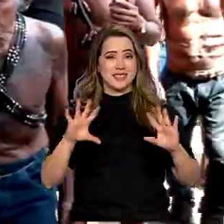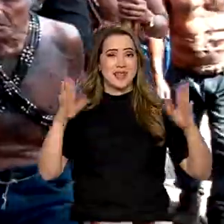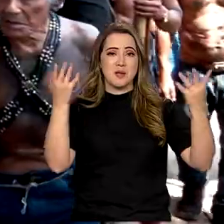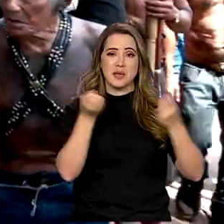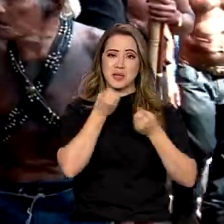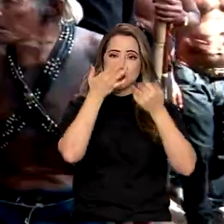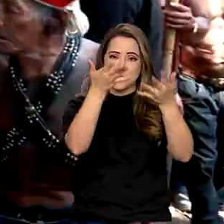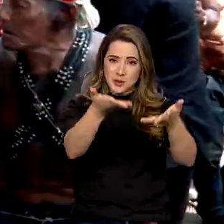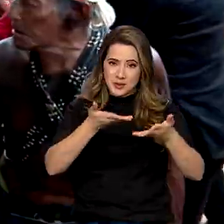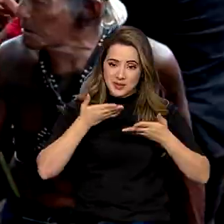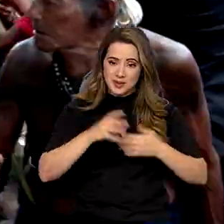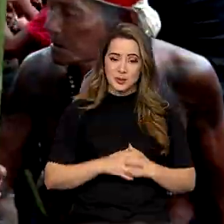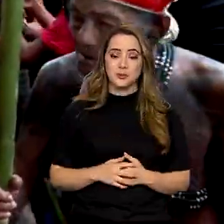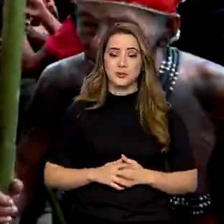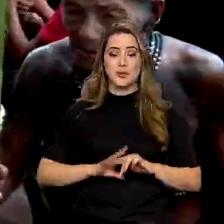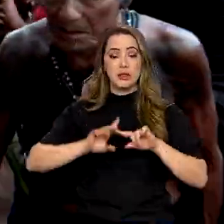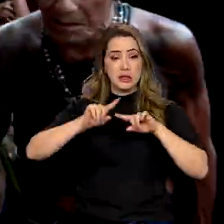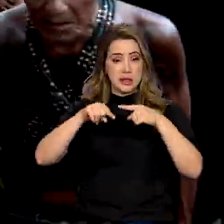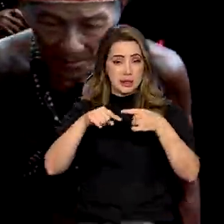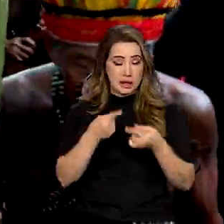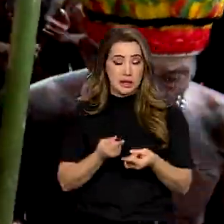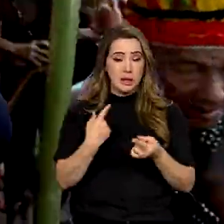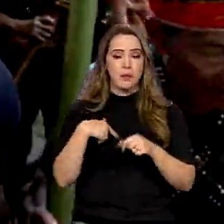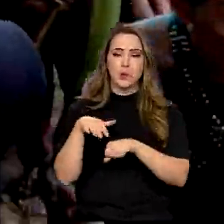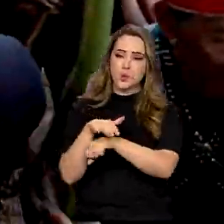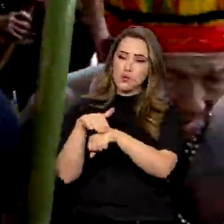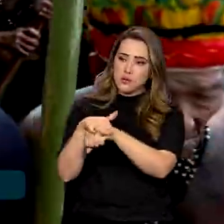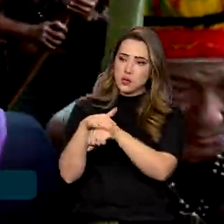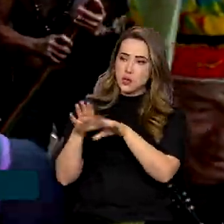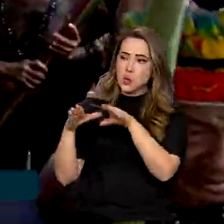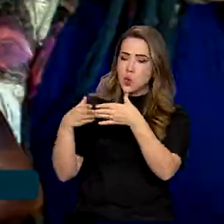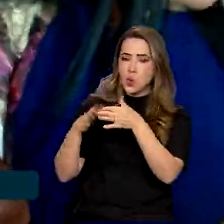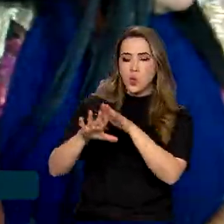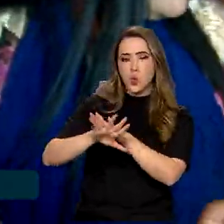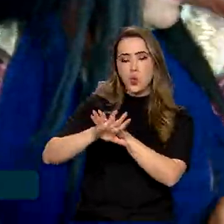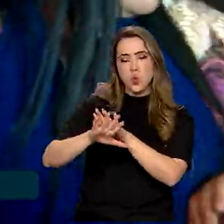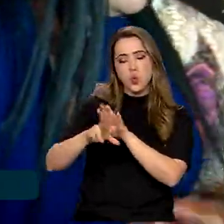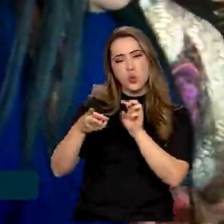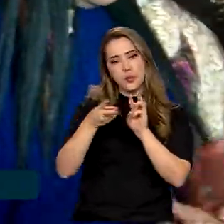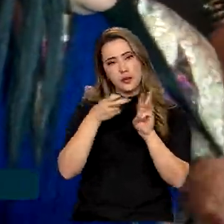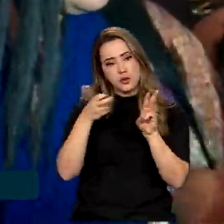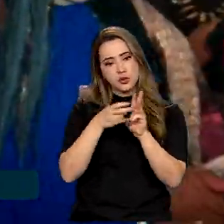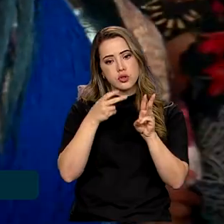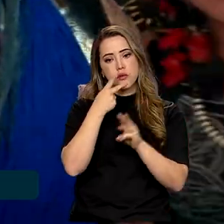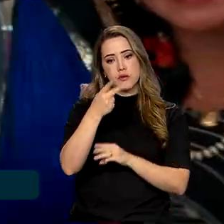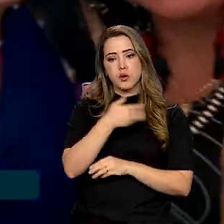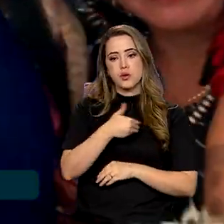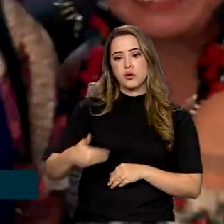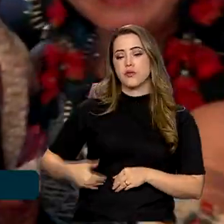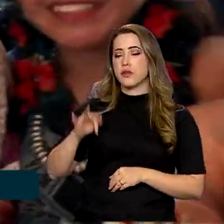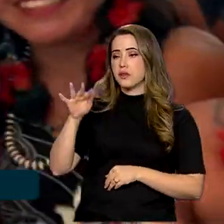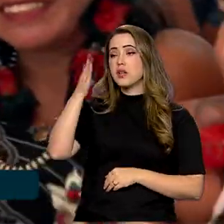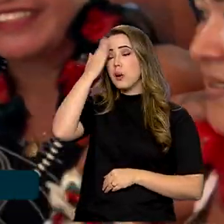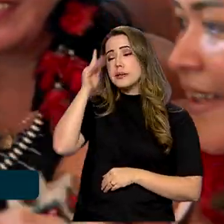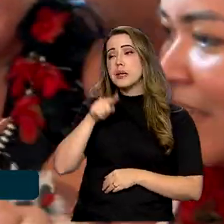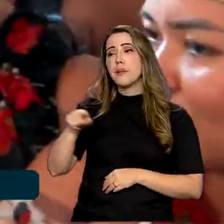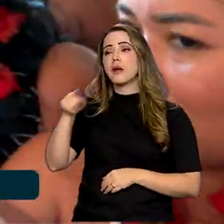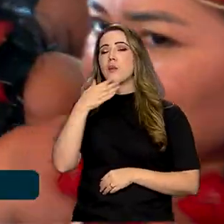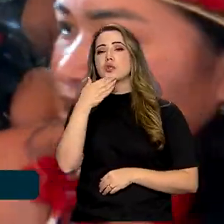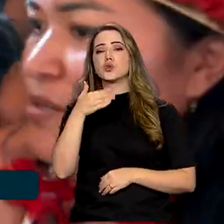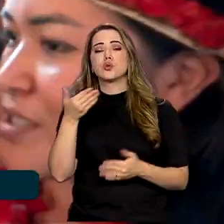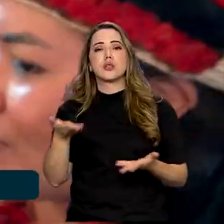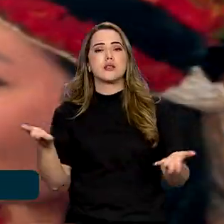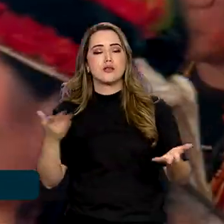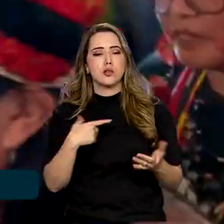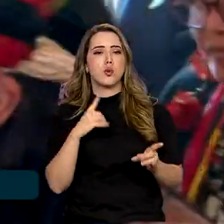Em seguida, a ministra conversou com os indígenas e disse que o governo federal quer ouvir as demandas deles e encontrar